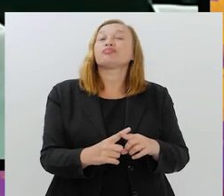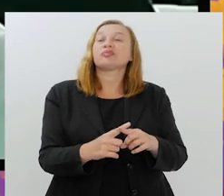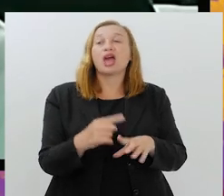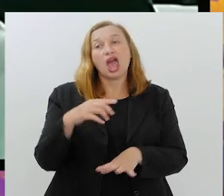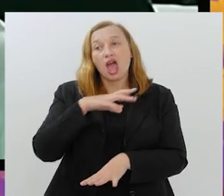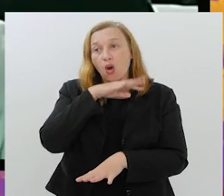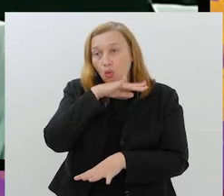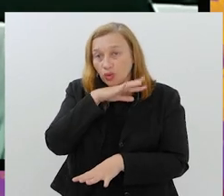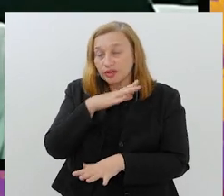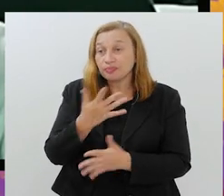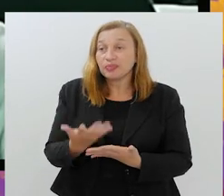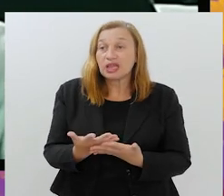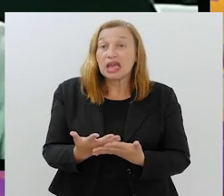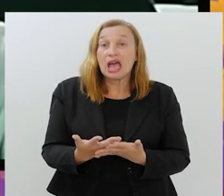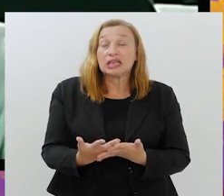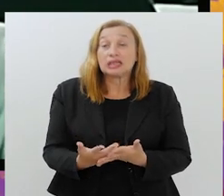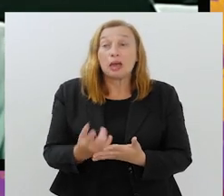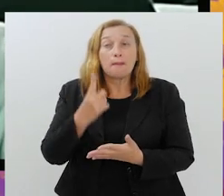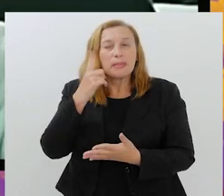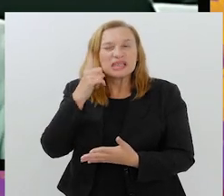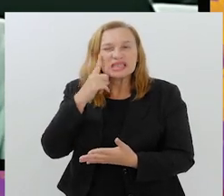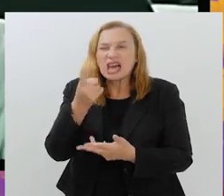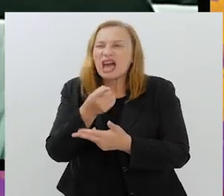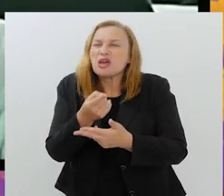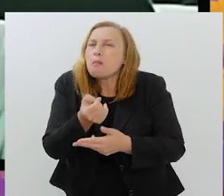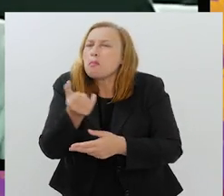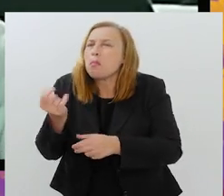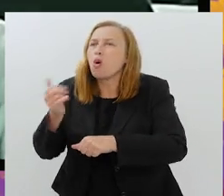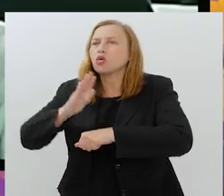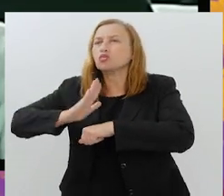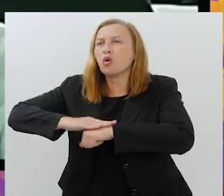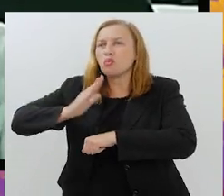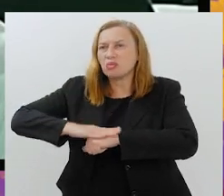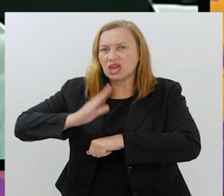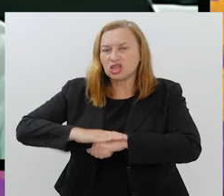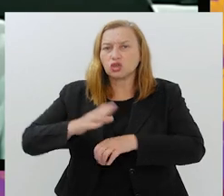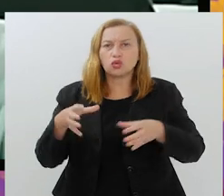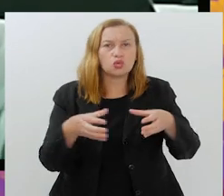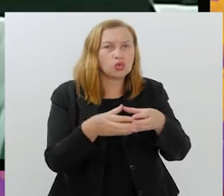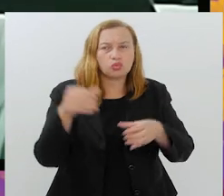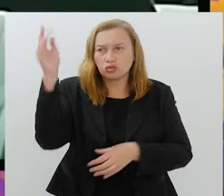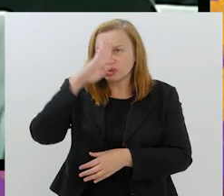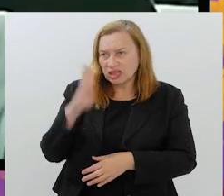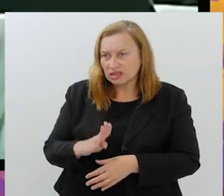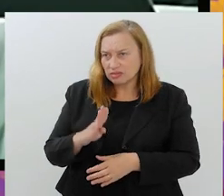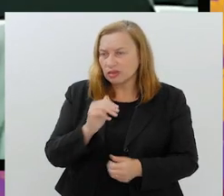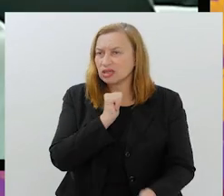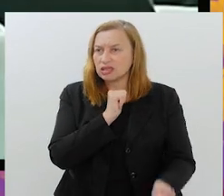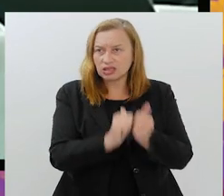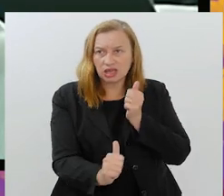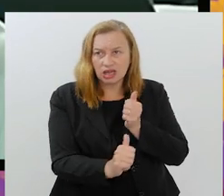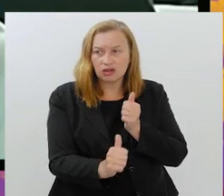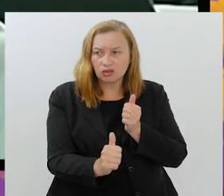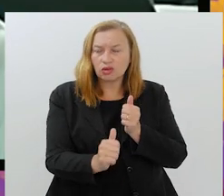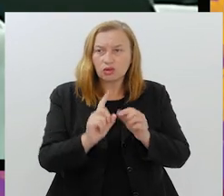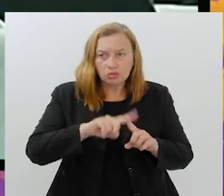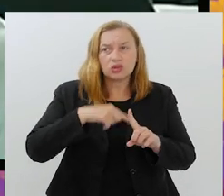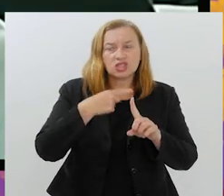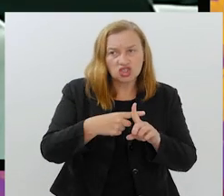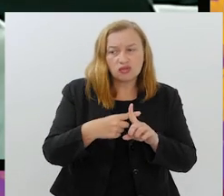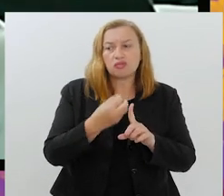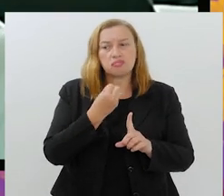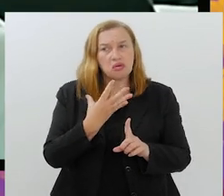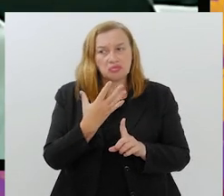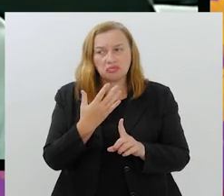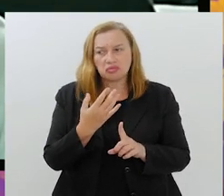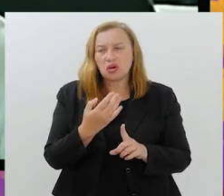eliminatórias é muito ruim. A gente pensa em poucos momentos em que a seleção fez alguma coisa de positivo nas eliminatórias, e isso é